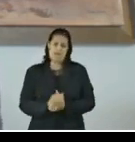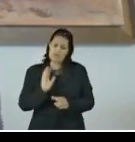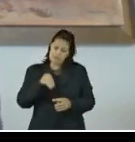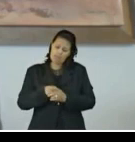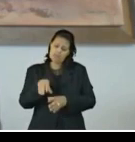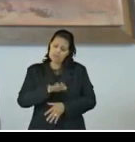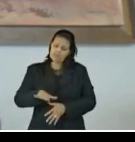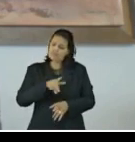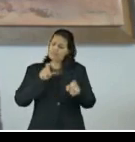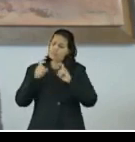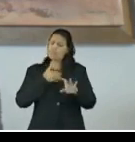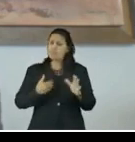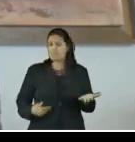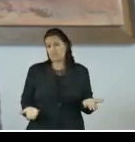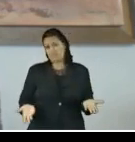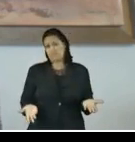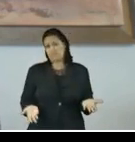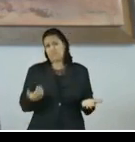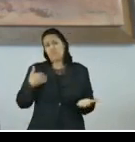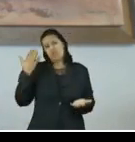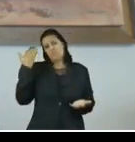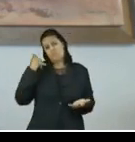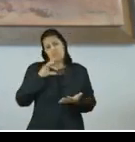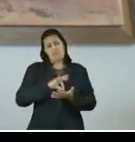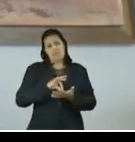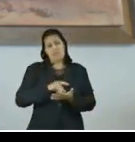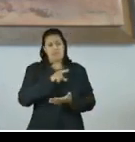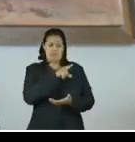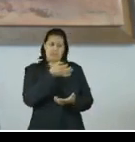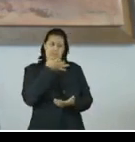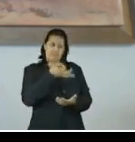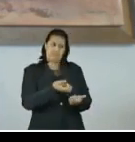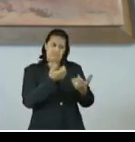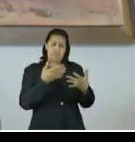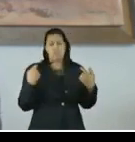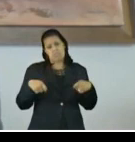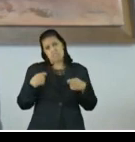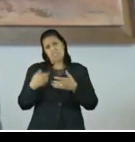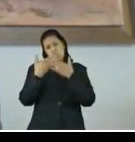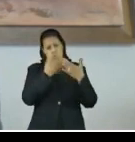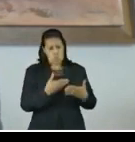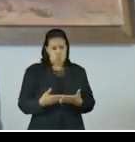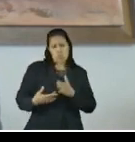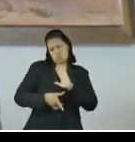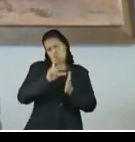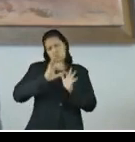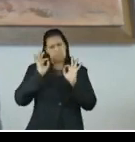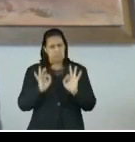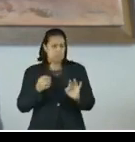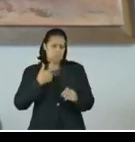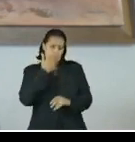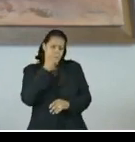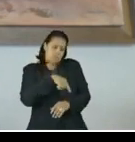pública. Basicamente, não, evidentemente, eu não me oponho a que seja feito um estudo. Eu acho até que, pela